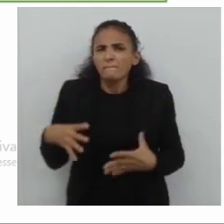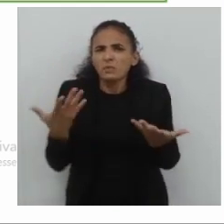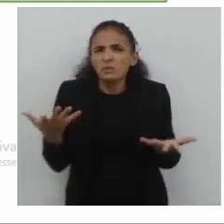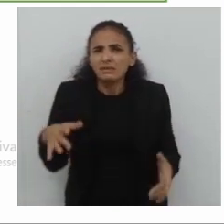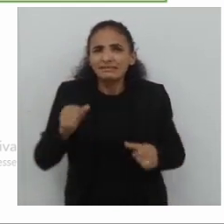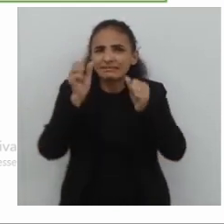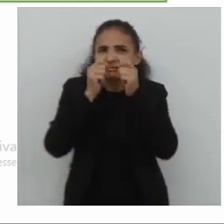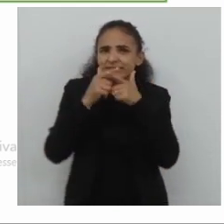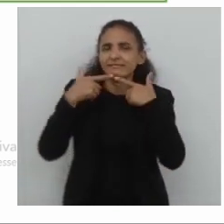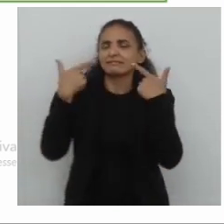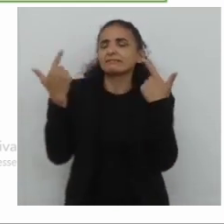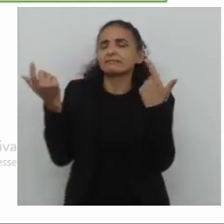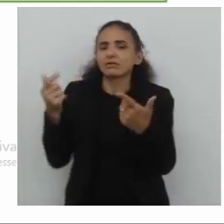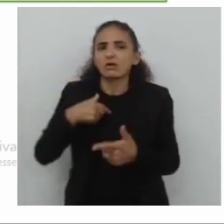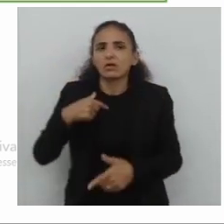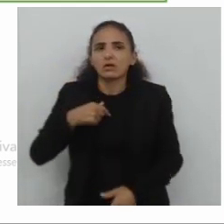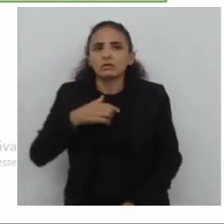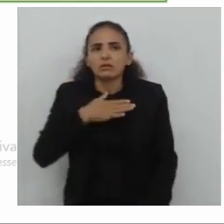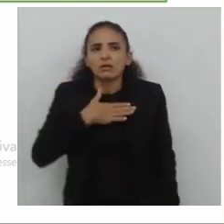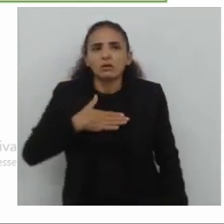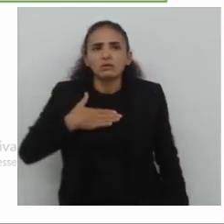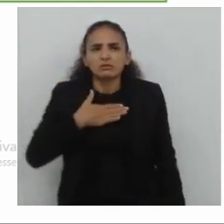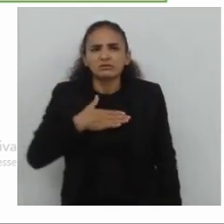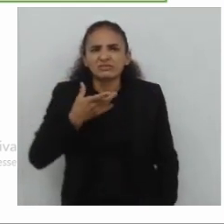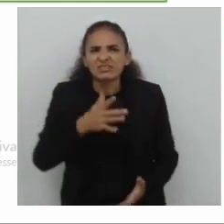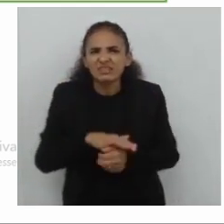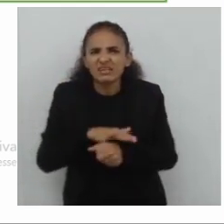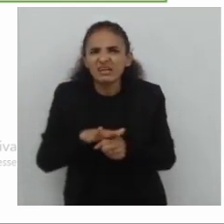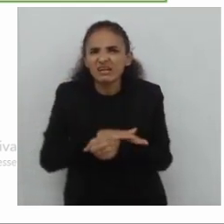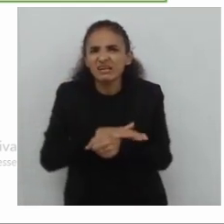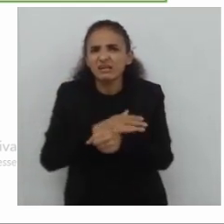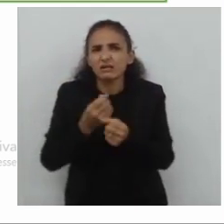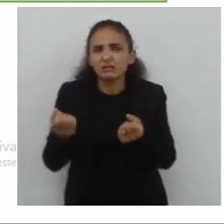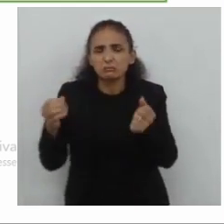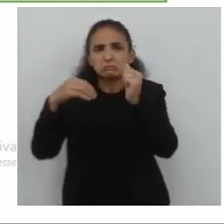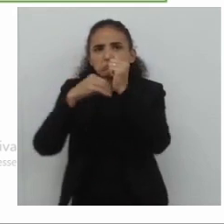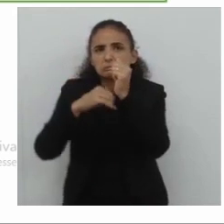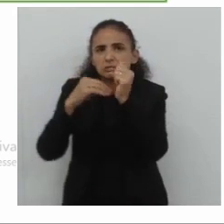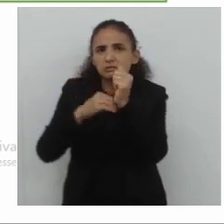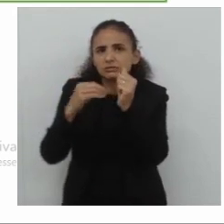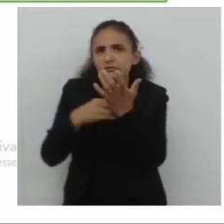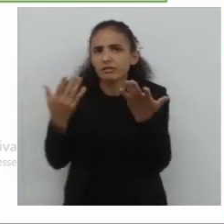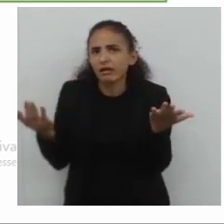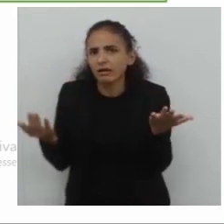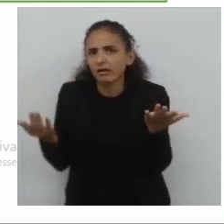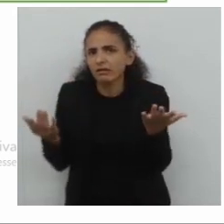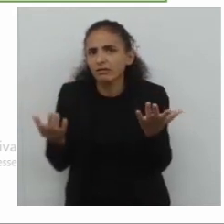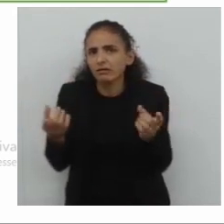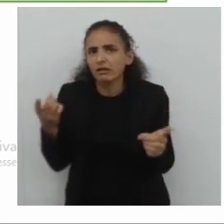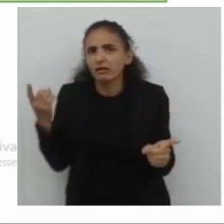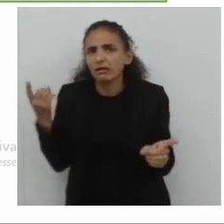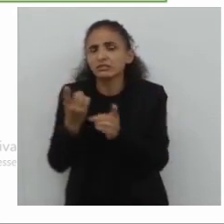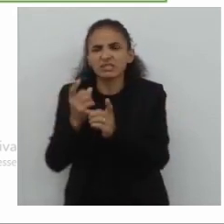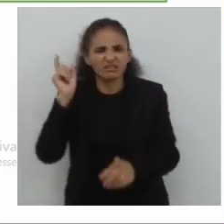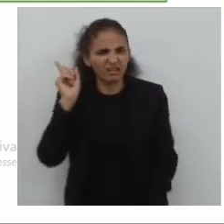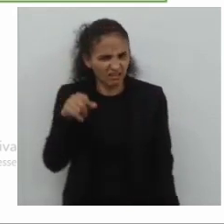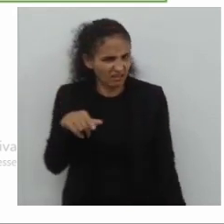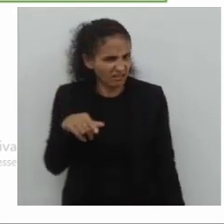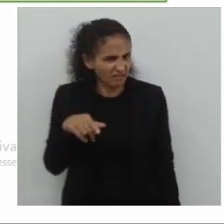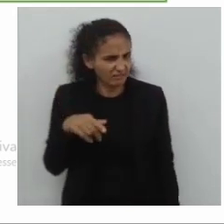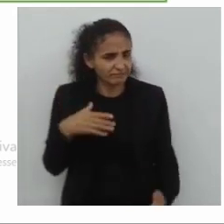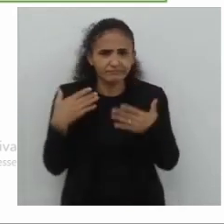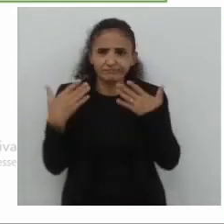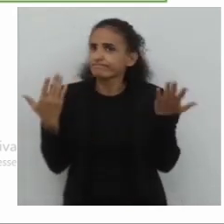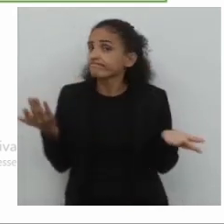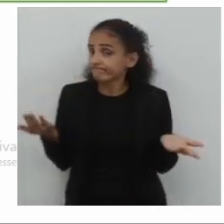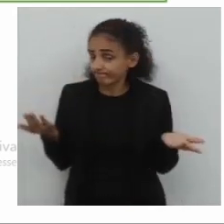engraçada, estou cheia a ela. Aqui nós temos mistérios aí, viajando, é. Veja só